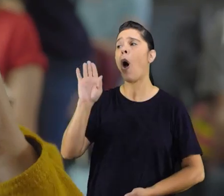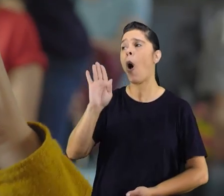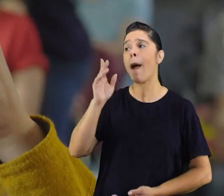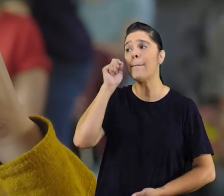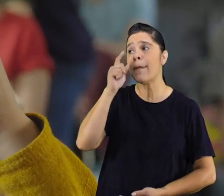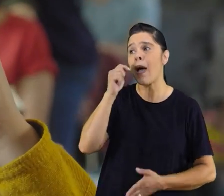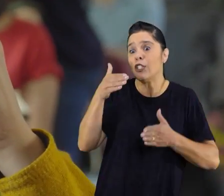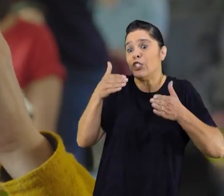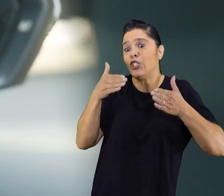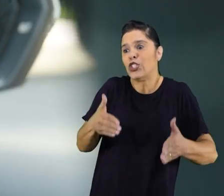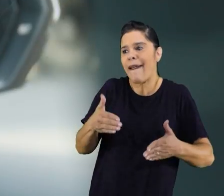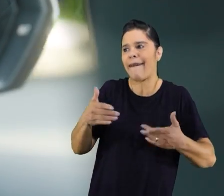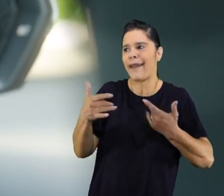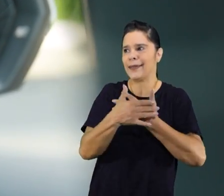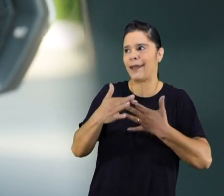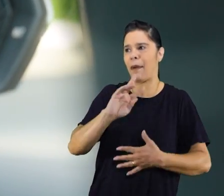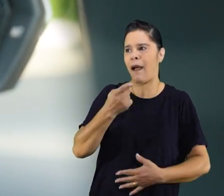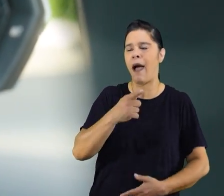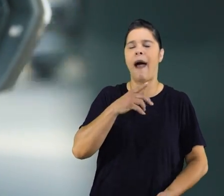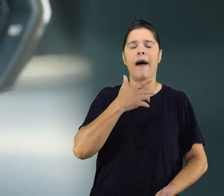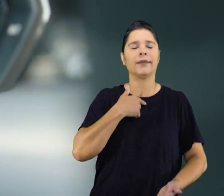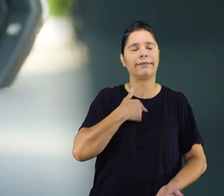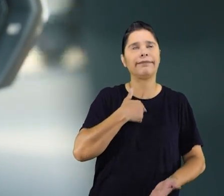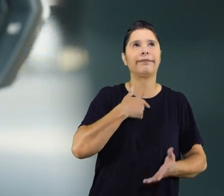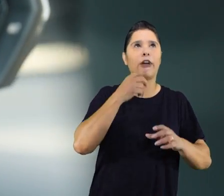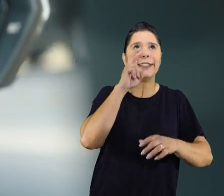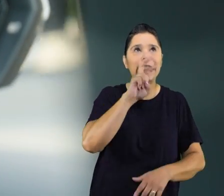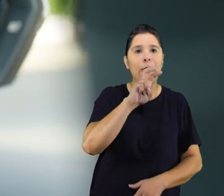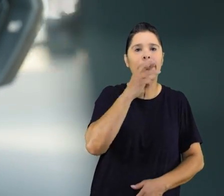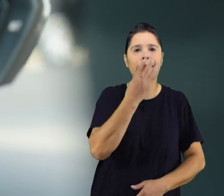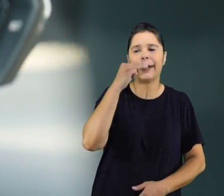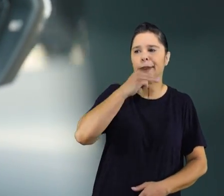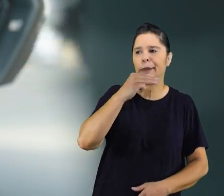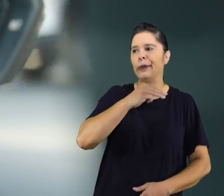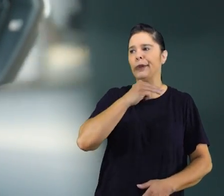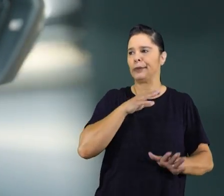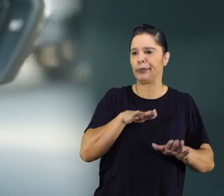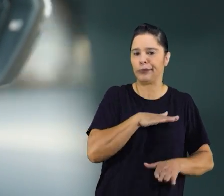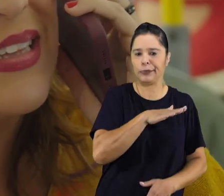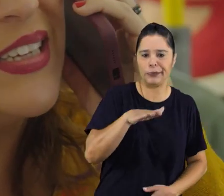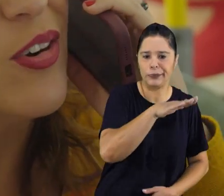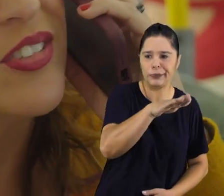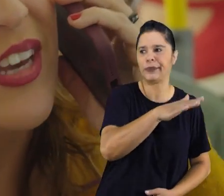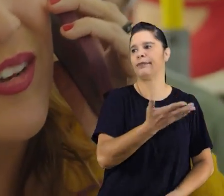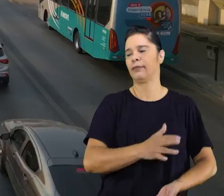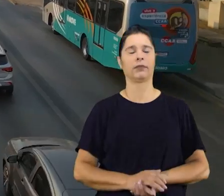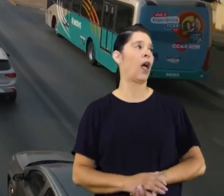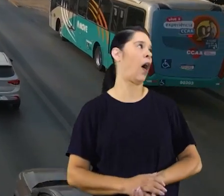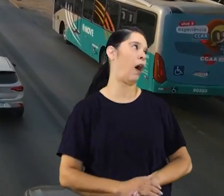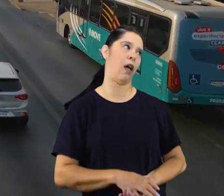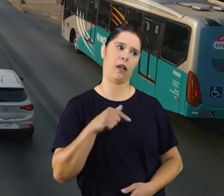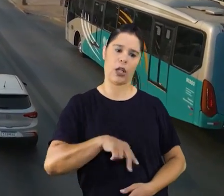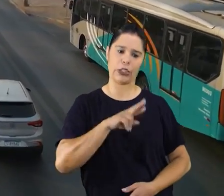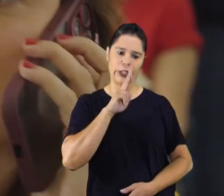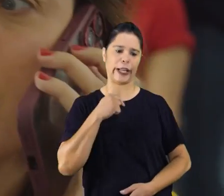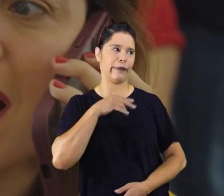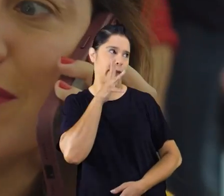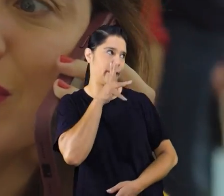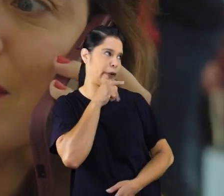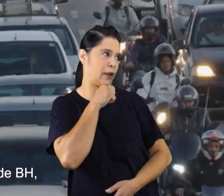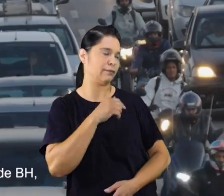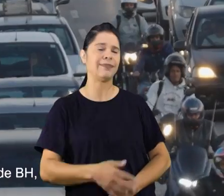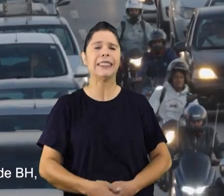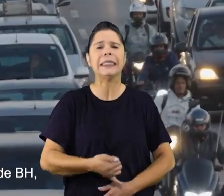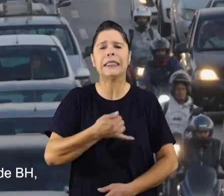Oi, Bela. Cheguei aqui no centro, viu? 53 minutos nesse trajeto. Ih, Rogério, aqui ainda vai